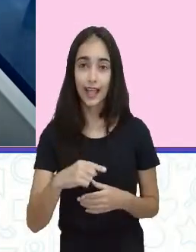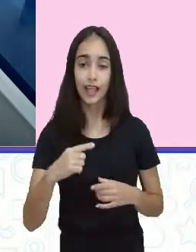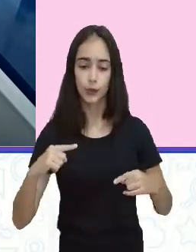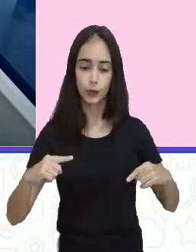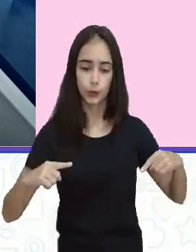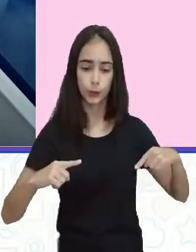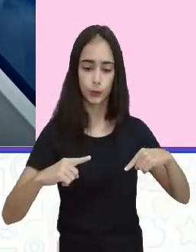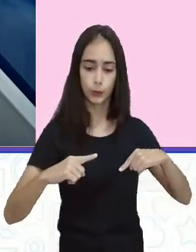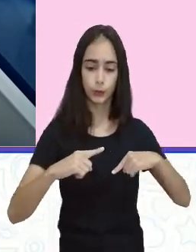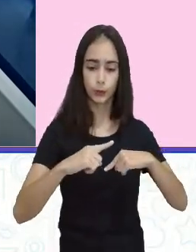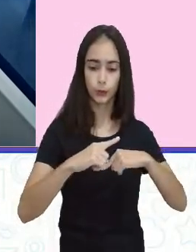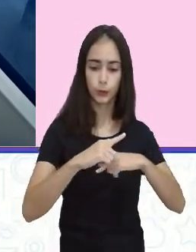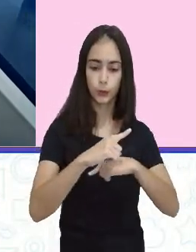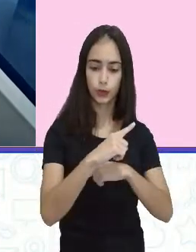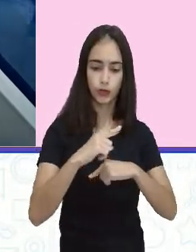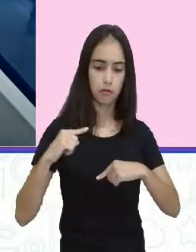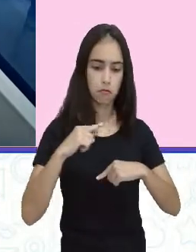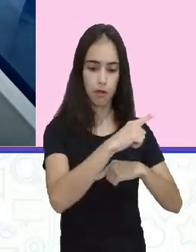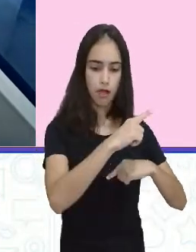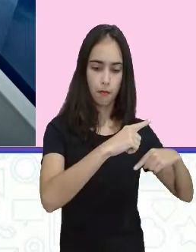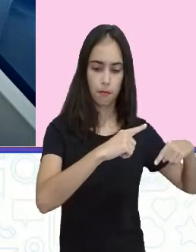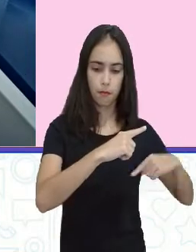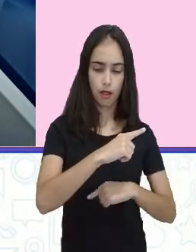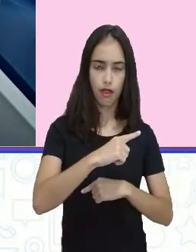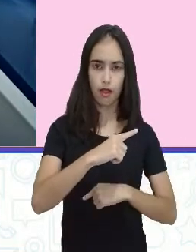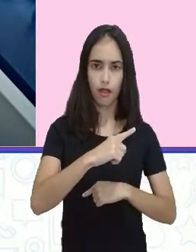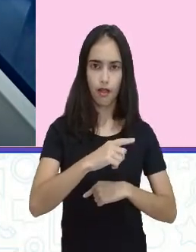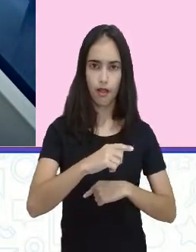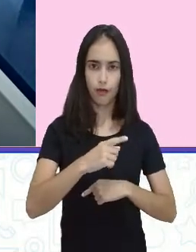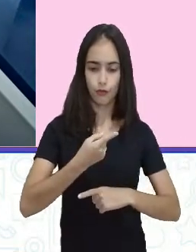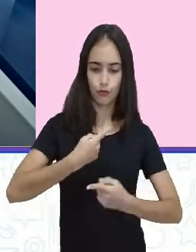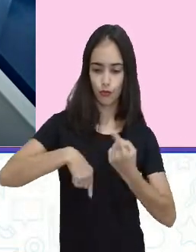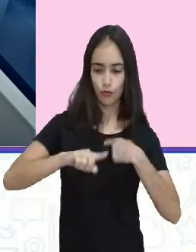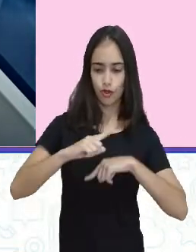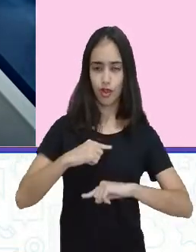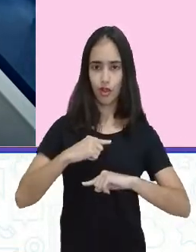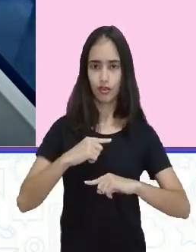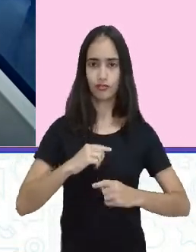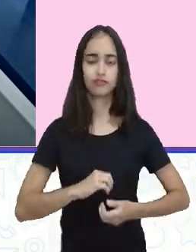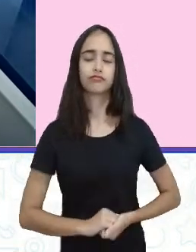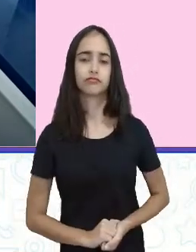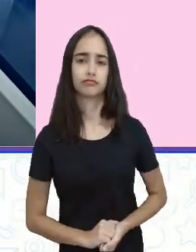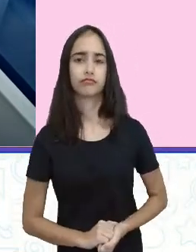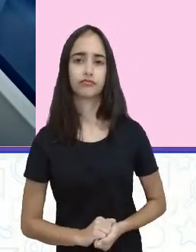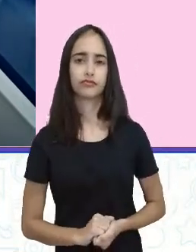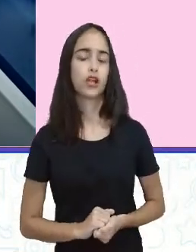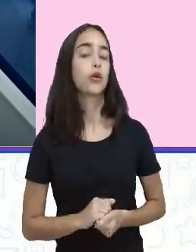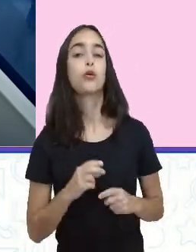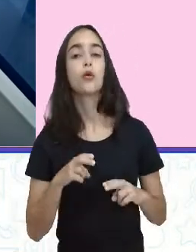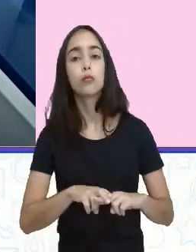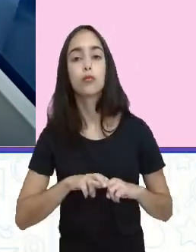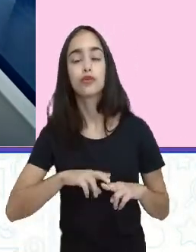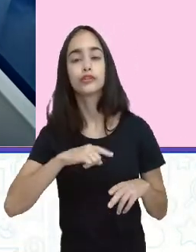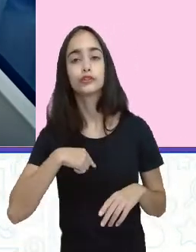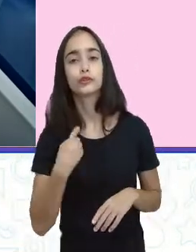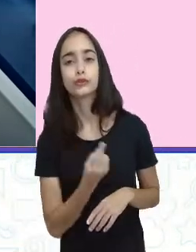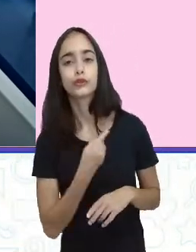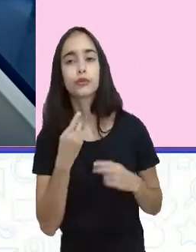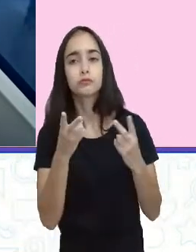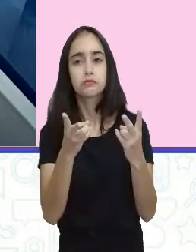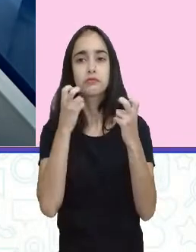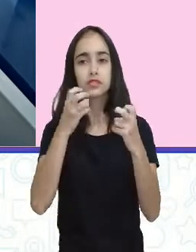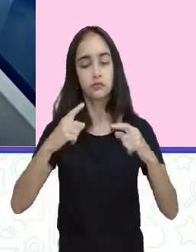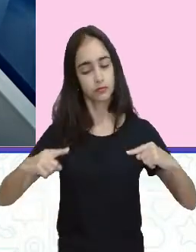contrários. É inverso. Por isso que a gente tá associando a ideia do